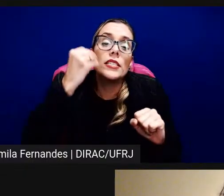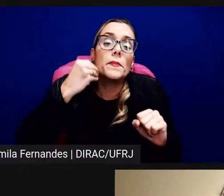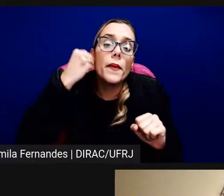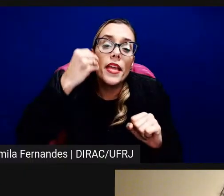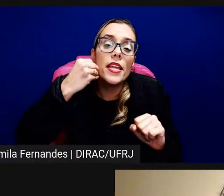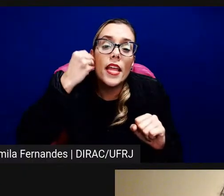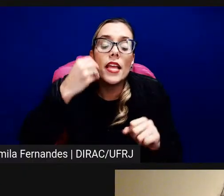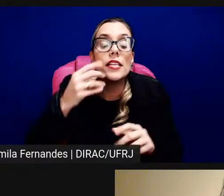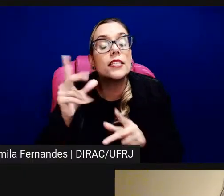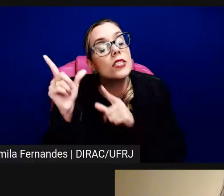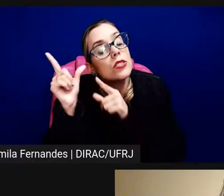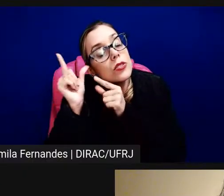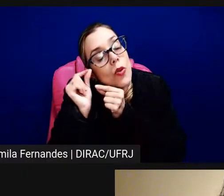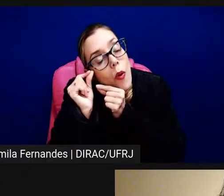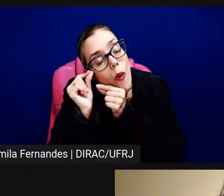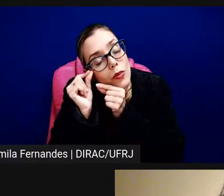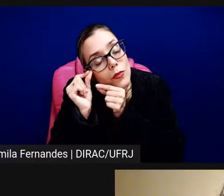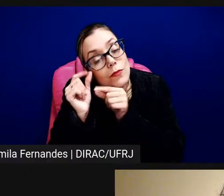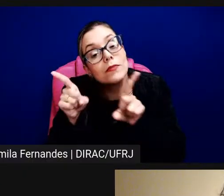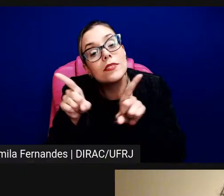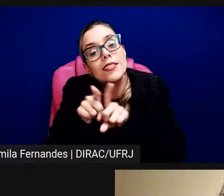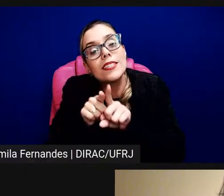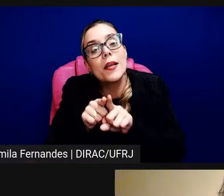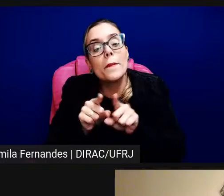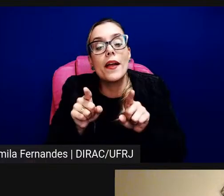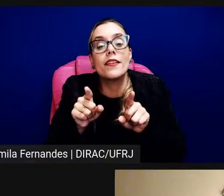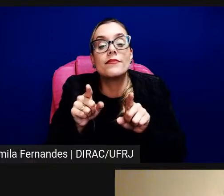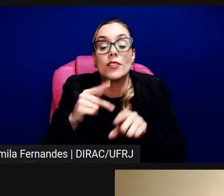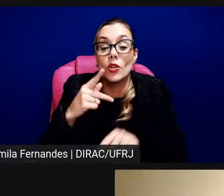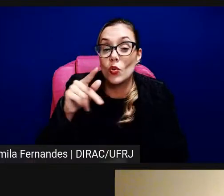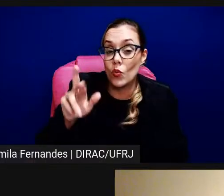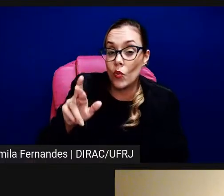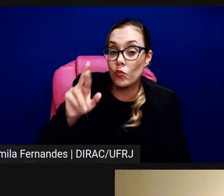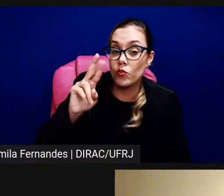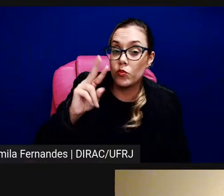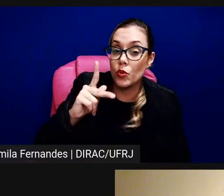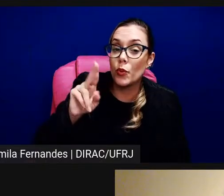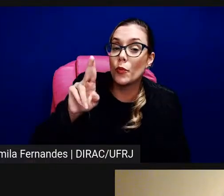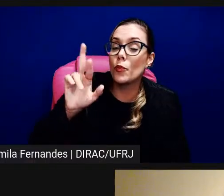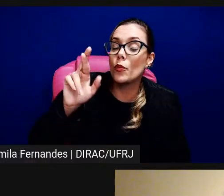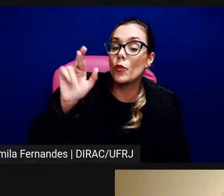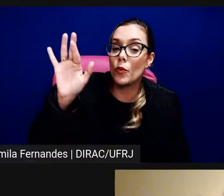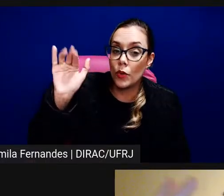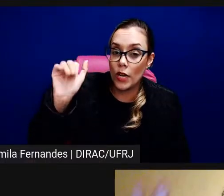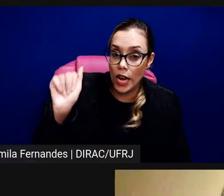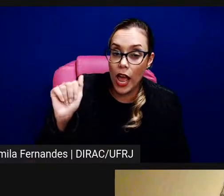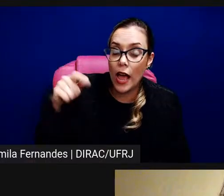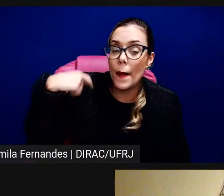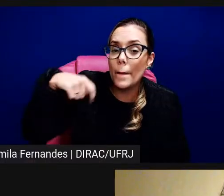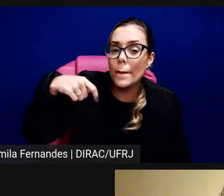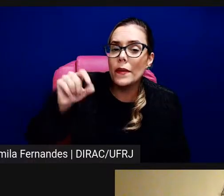Púrpura era muito importante que não tivesse nenhum tipo de mediação no sentido